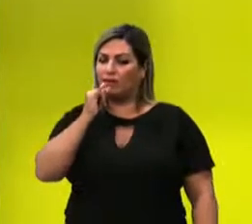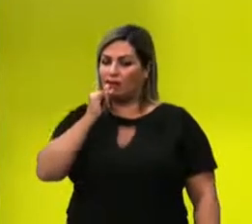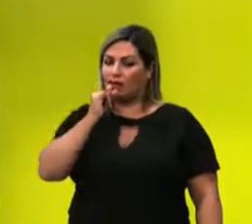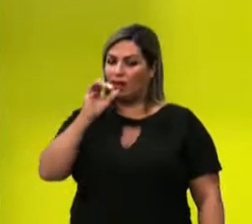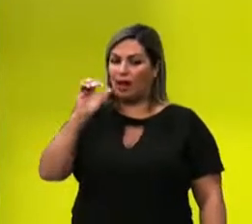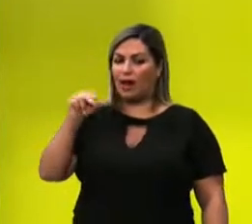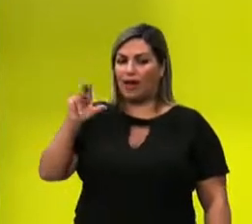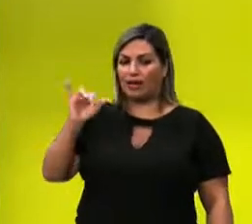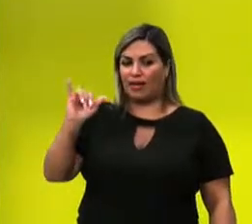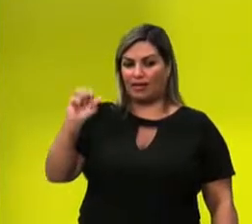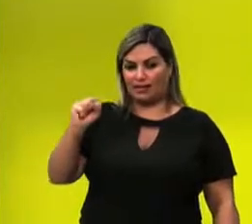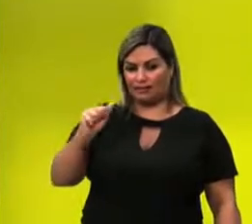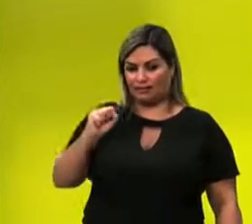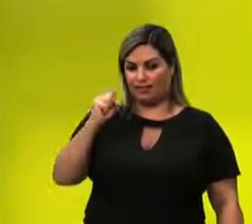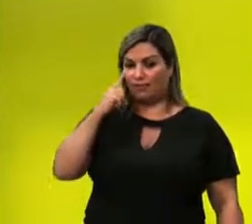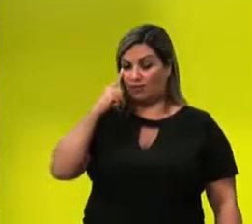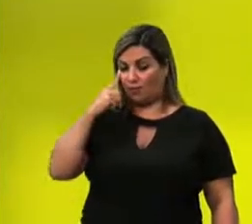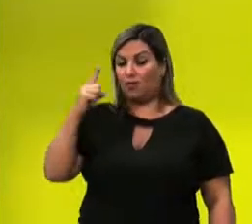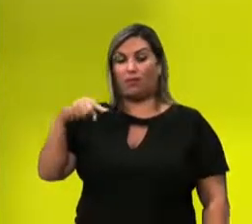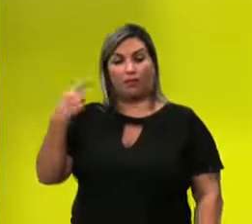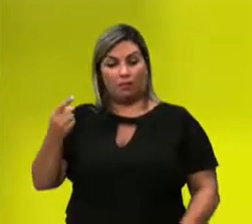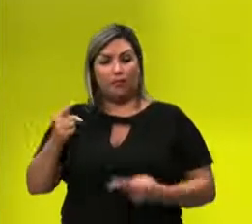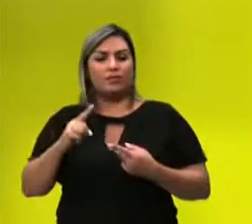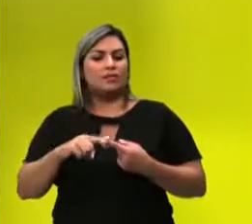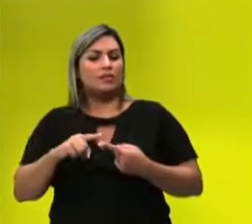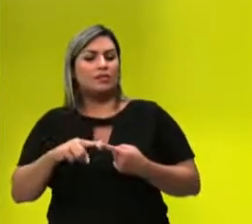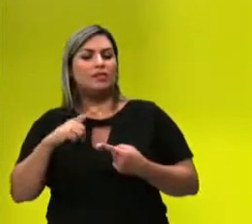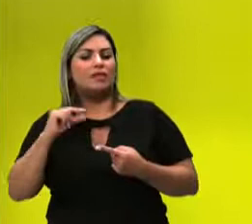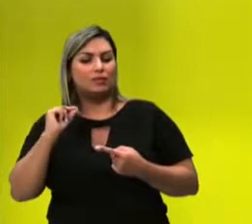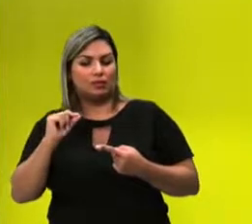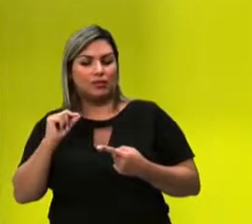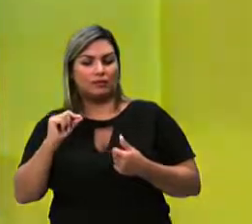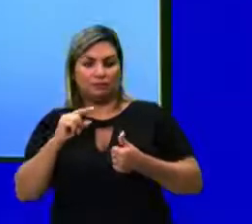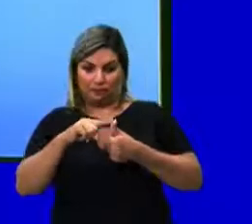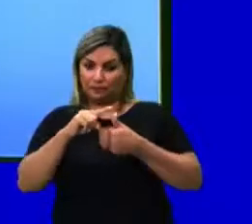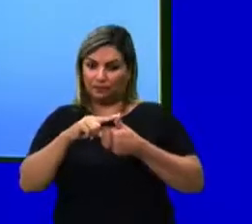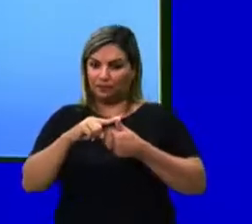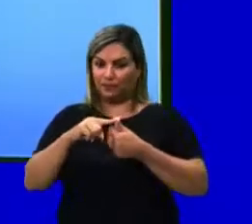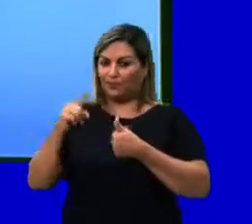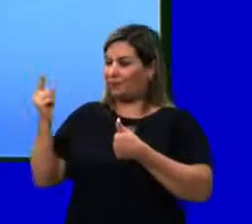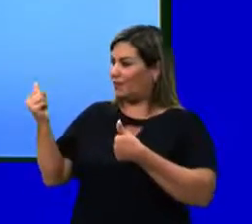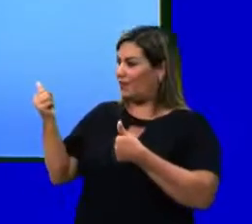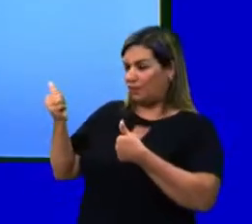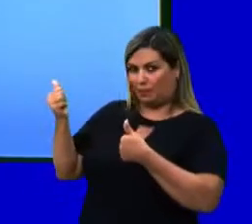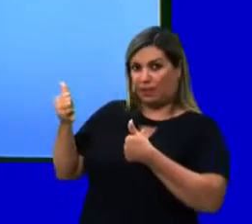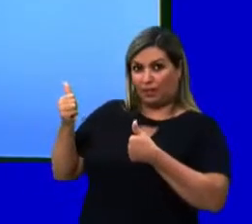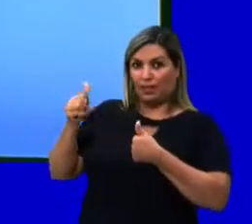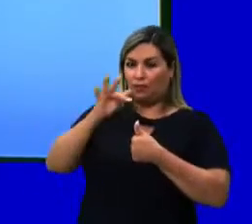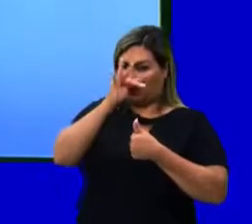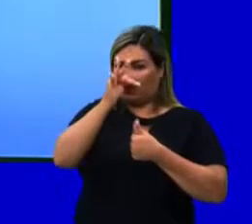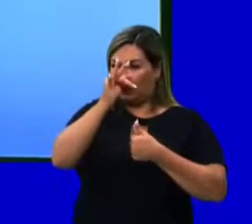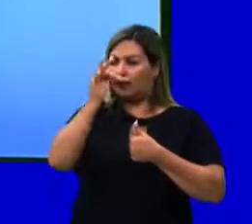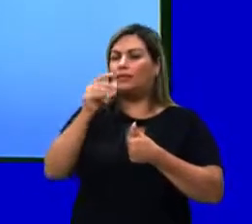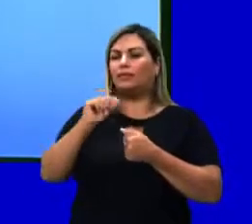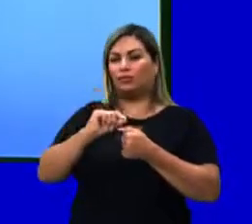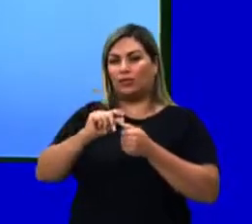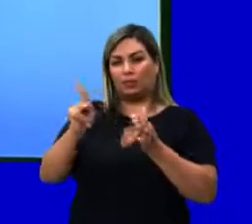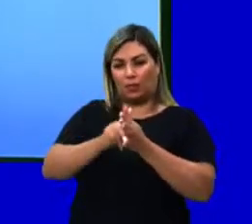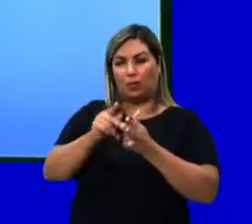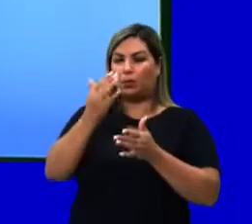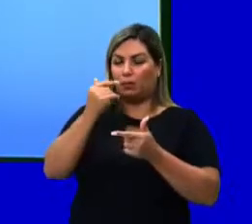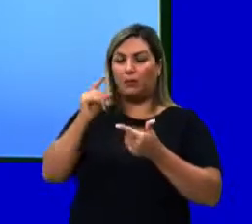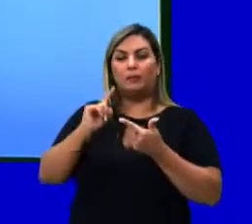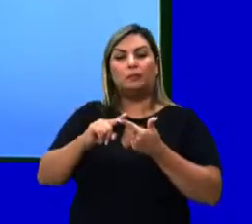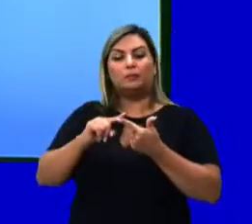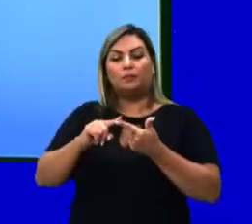arqueias, certo? E depois, nós temos os, já que eu já falei, os produtores, o primeiro componente da cadeia alimentar.